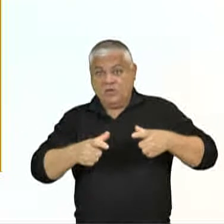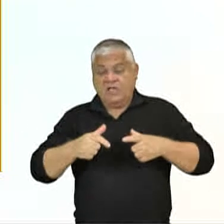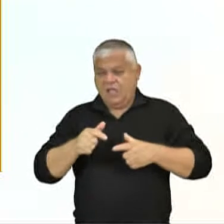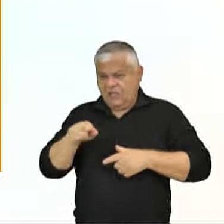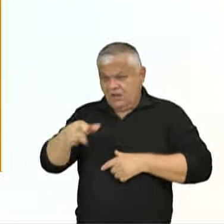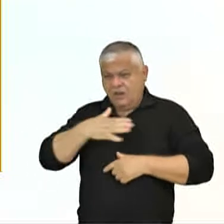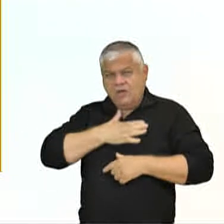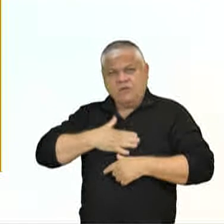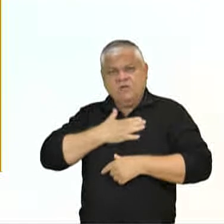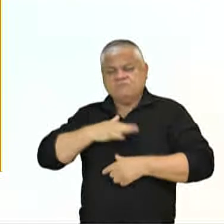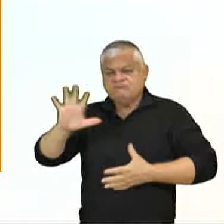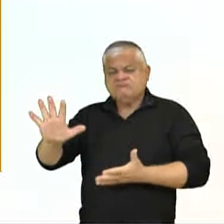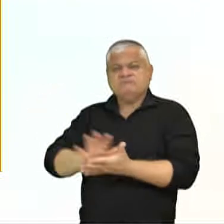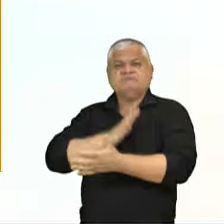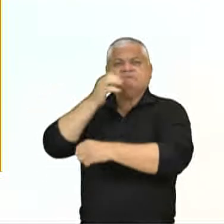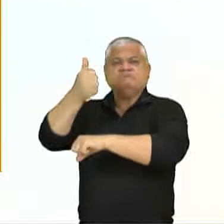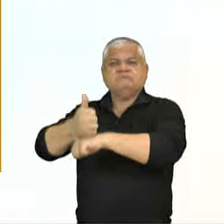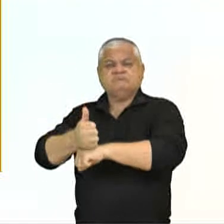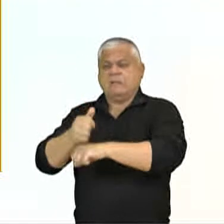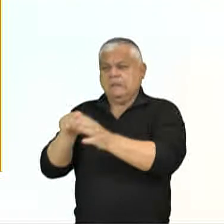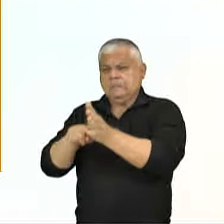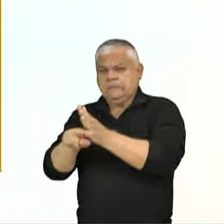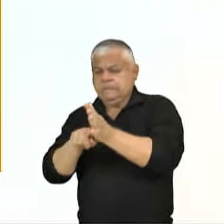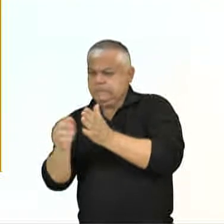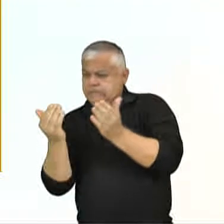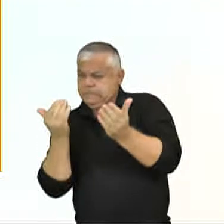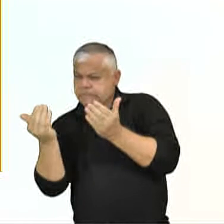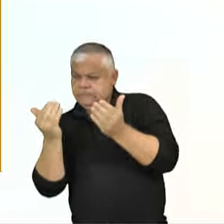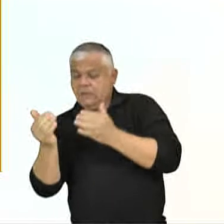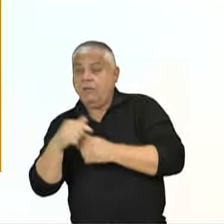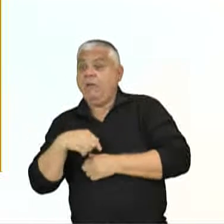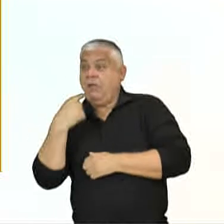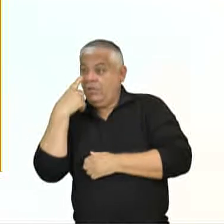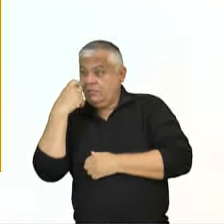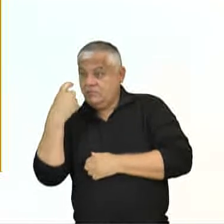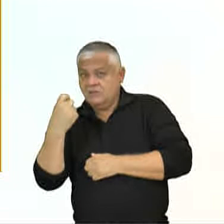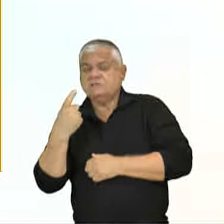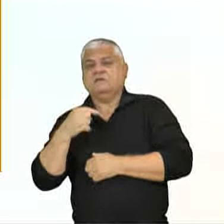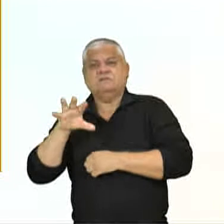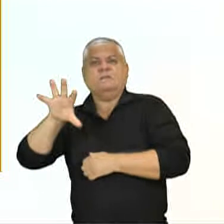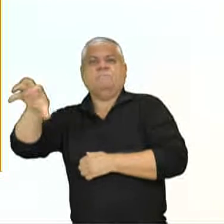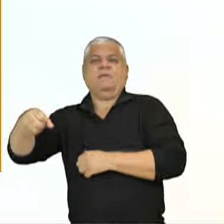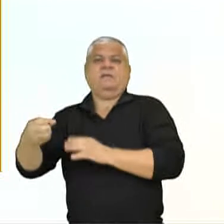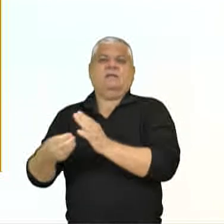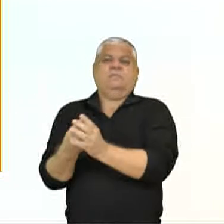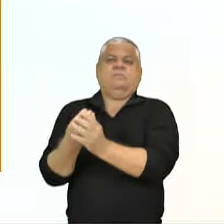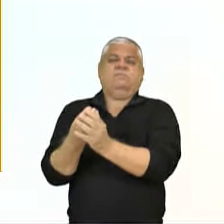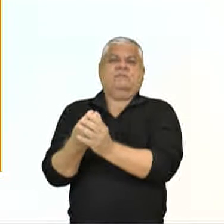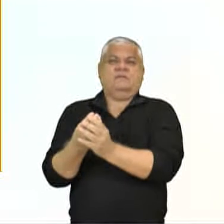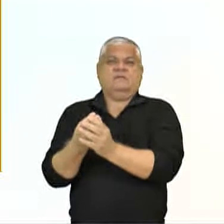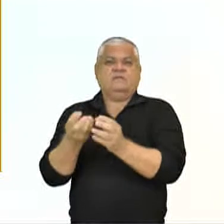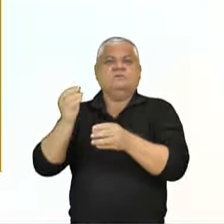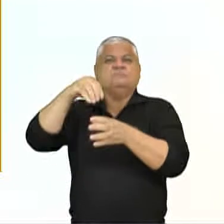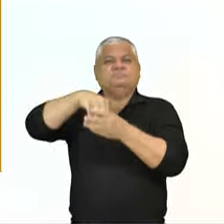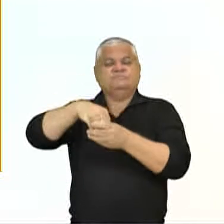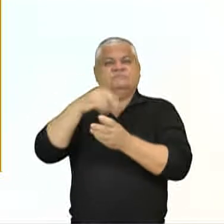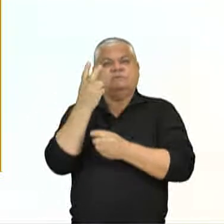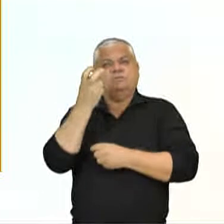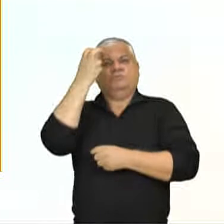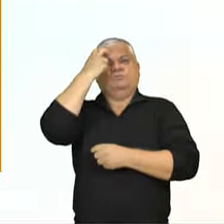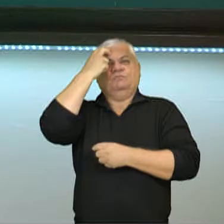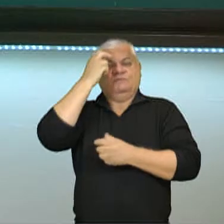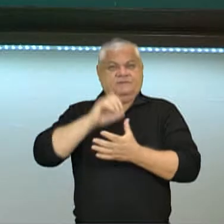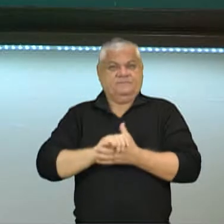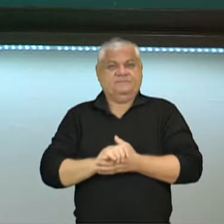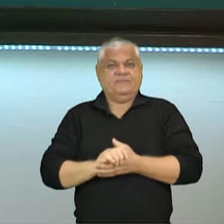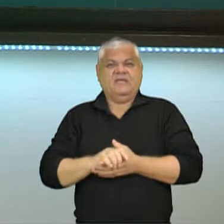conquistar, vão analisar tudo o que está acontecendo nesse contexto. Aquilo que é interessante, que é bom, que vai ser proveitoso para o território romano, eles vão pegar para